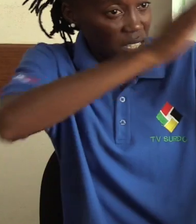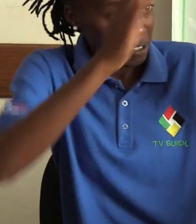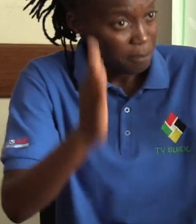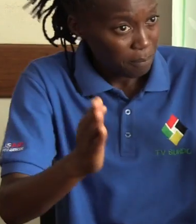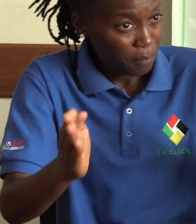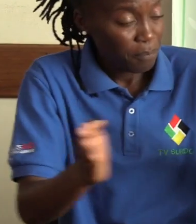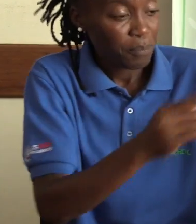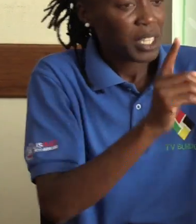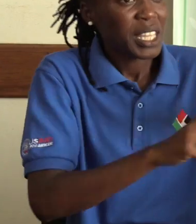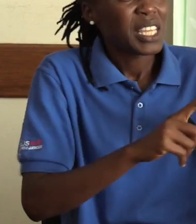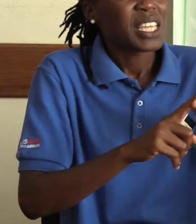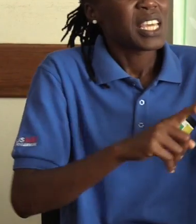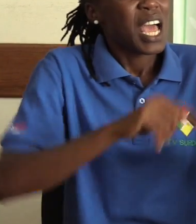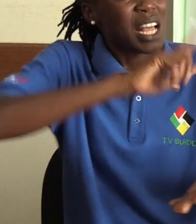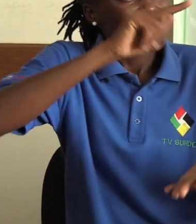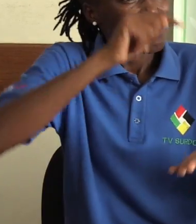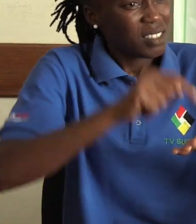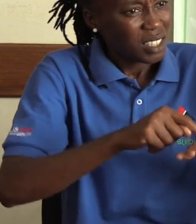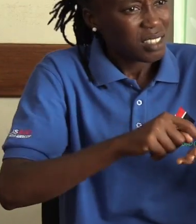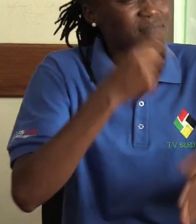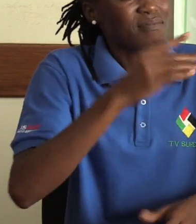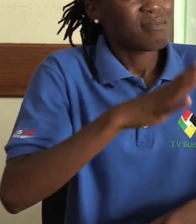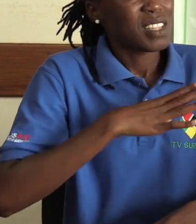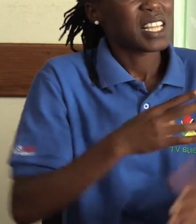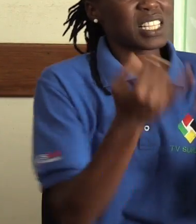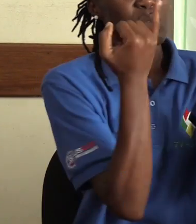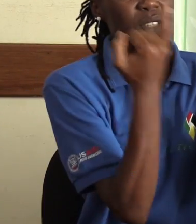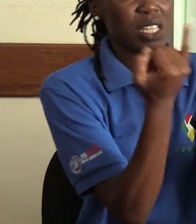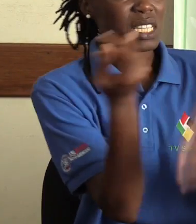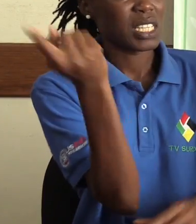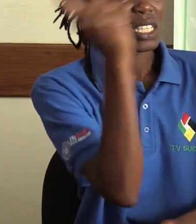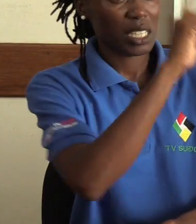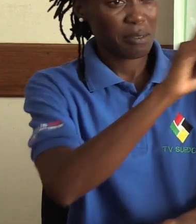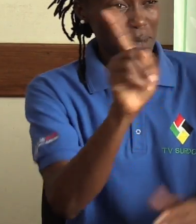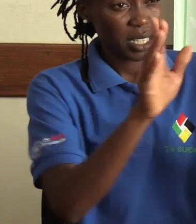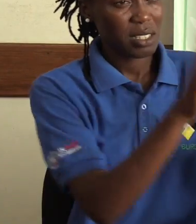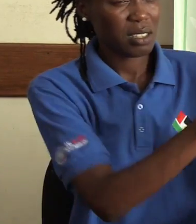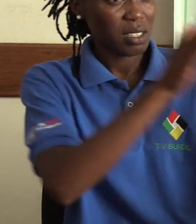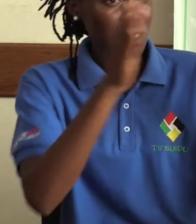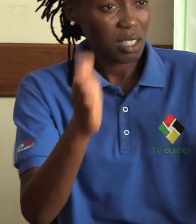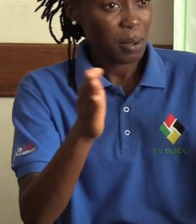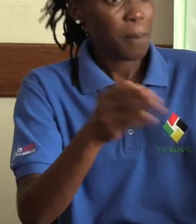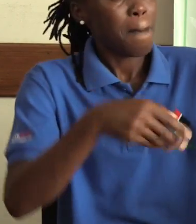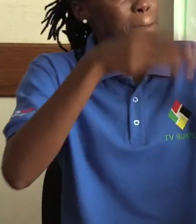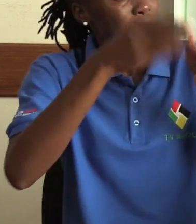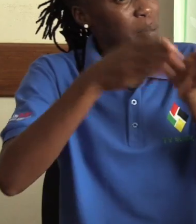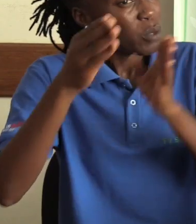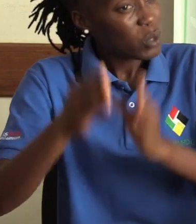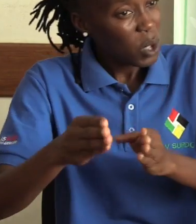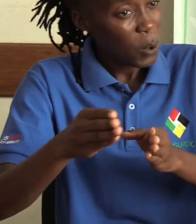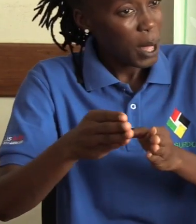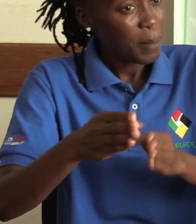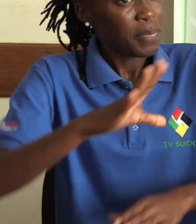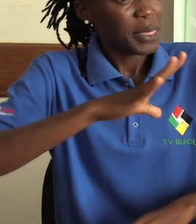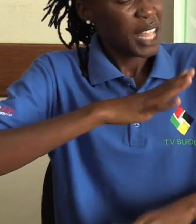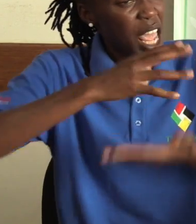comprovar não ter recursos para subsistência. Para que um agregado familiar seja beneficiário